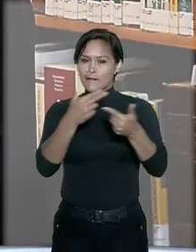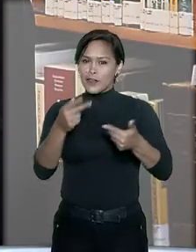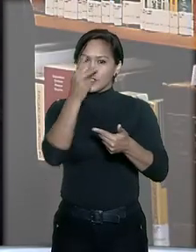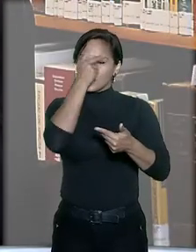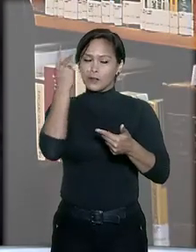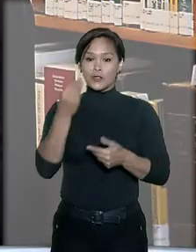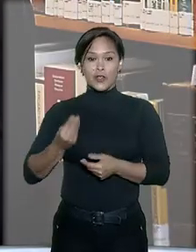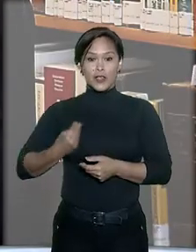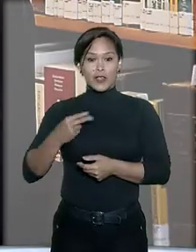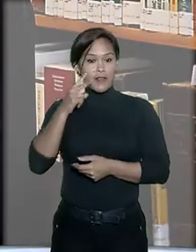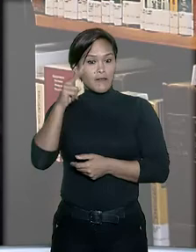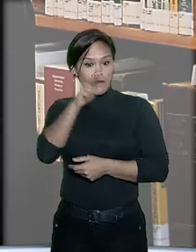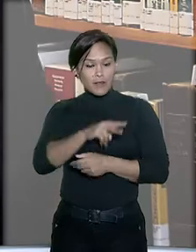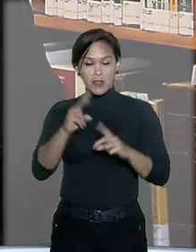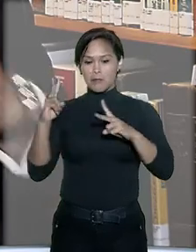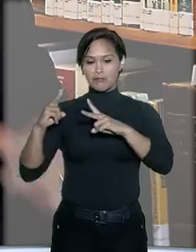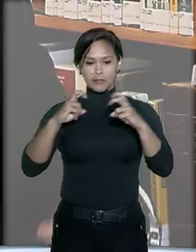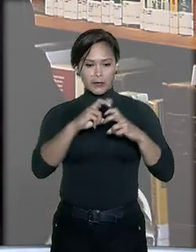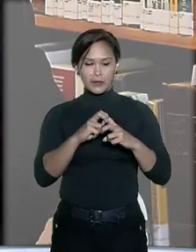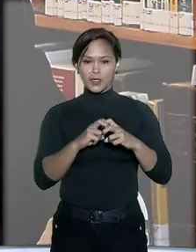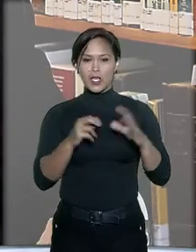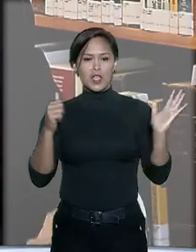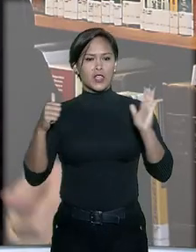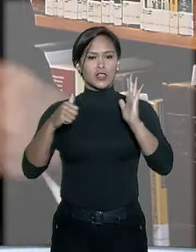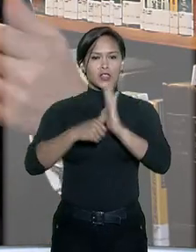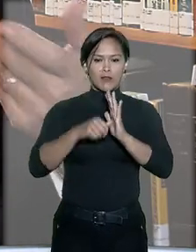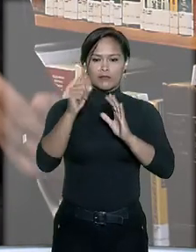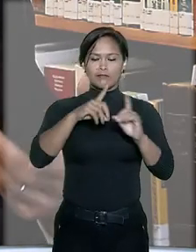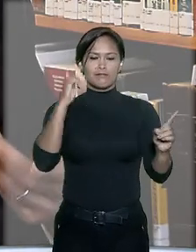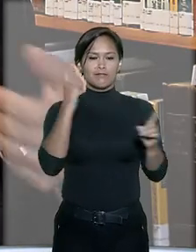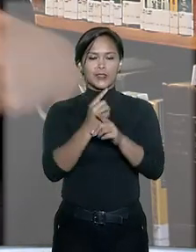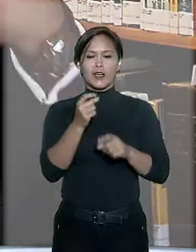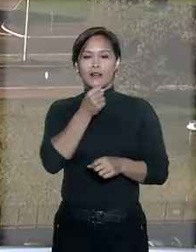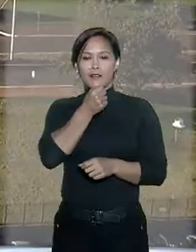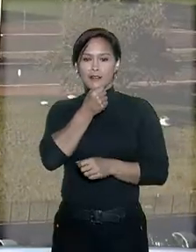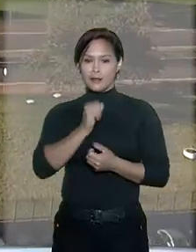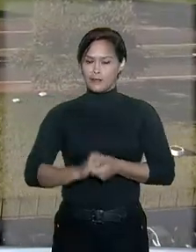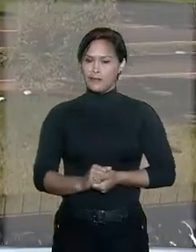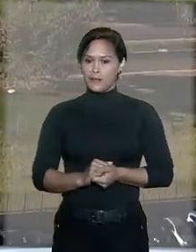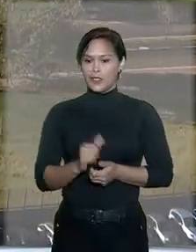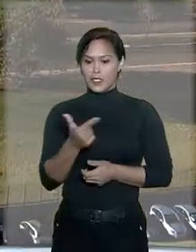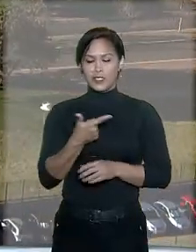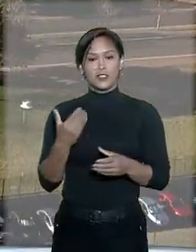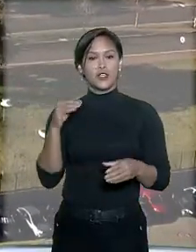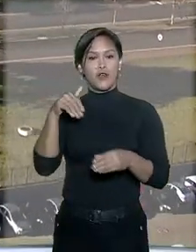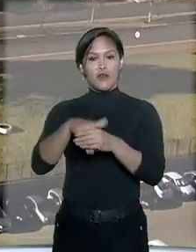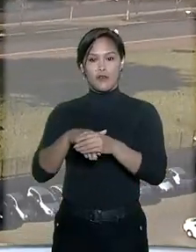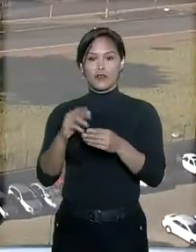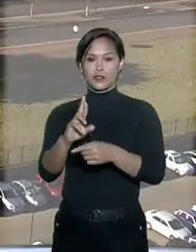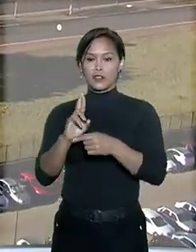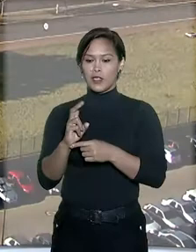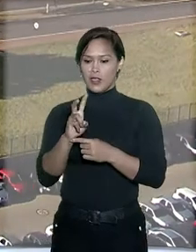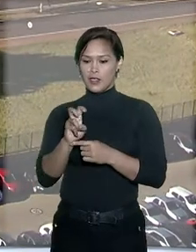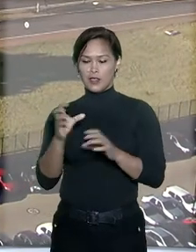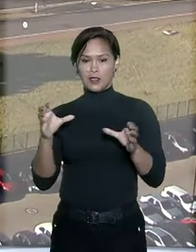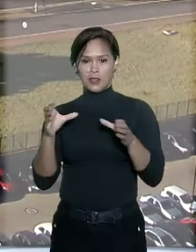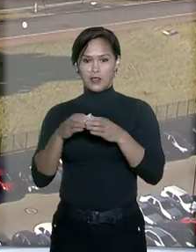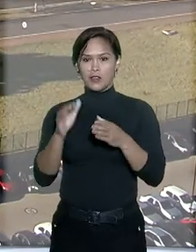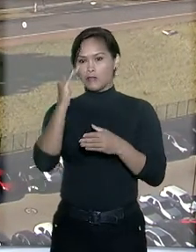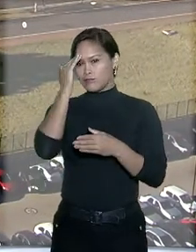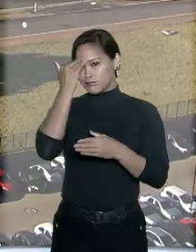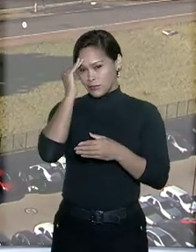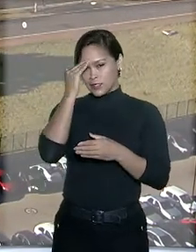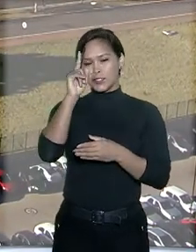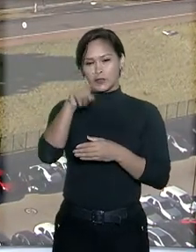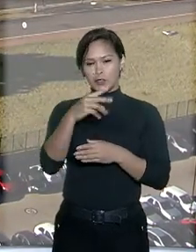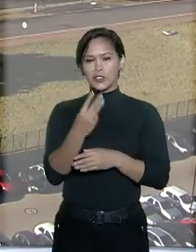presenciaram a briga não foram identificadas para depoimento. Segundo o voto do relator, a quinta turma fixou o entendimento